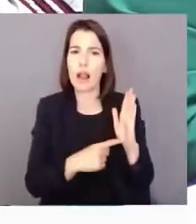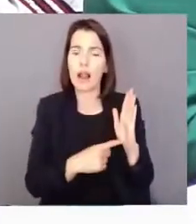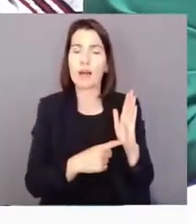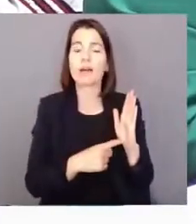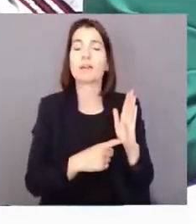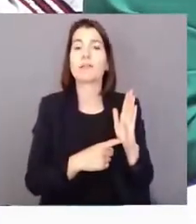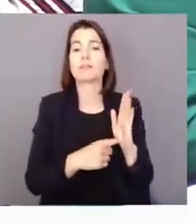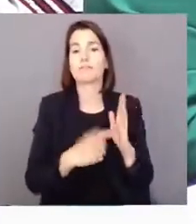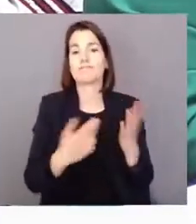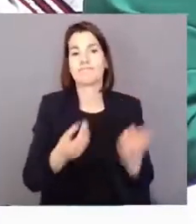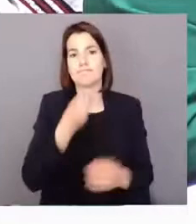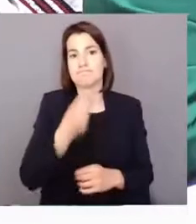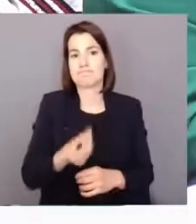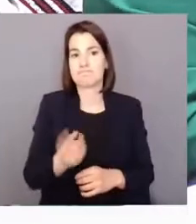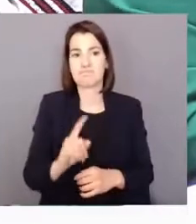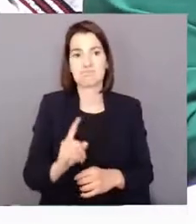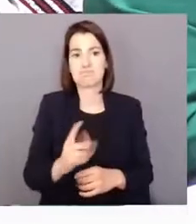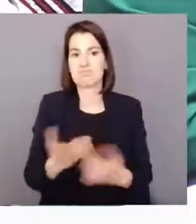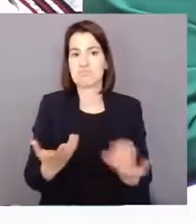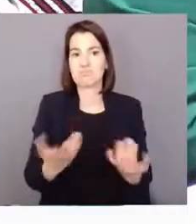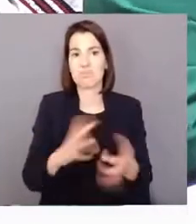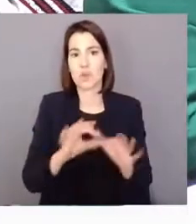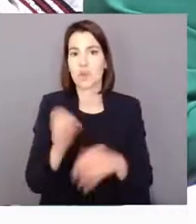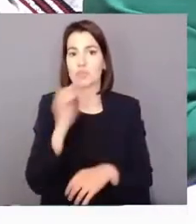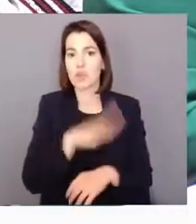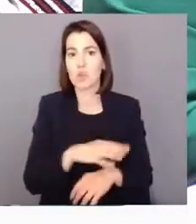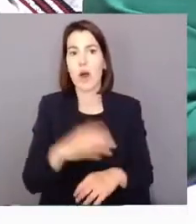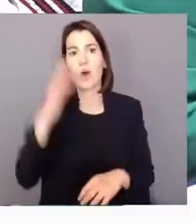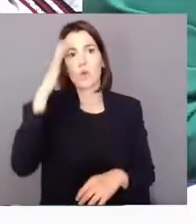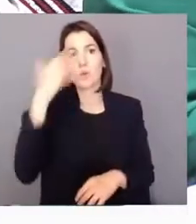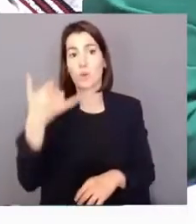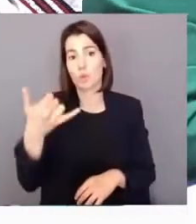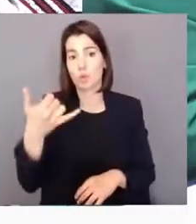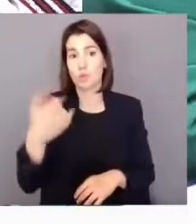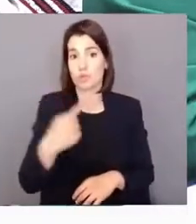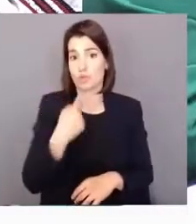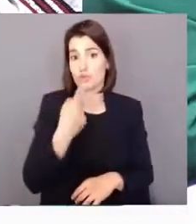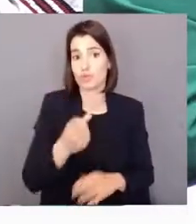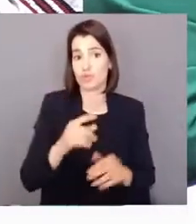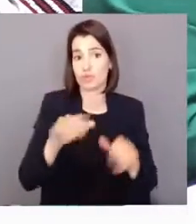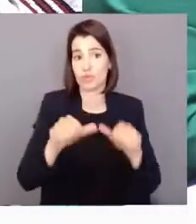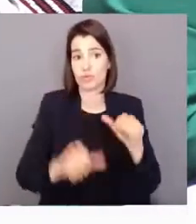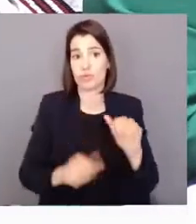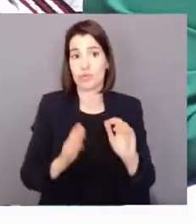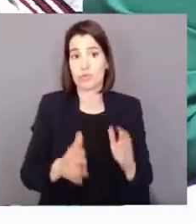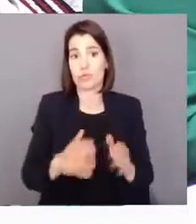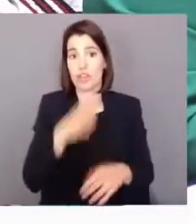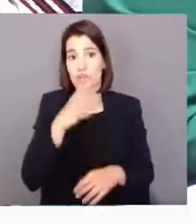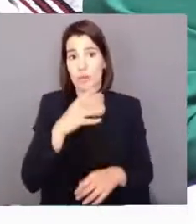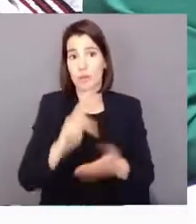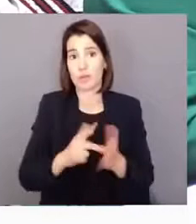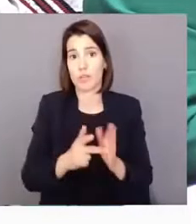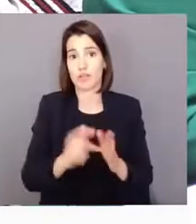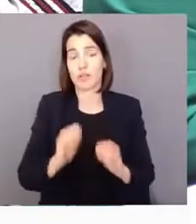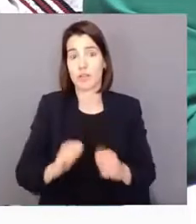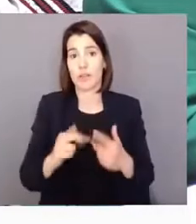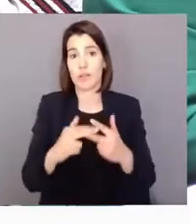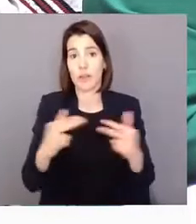injustificados, nomeadamente o ponto 2, como já foi aqui claramente explicado pelos técnicos da Câmara e, provavelmente,